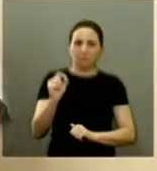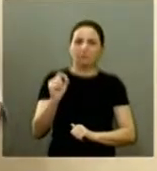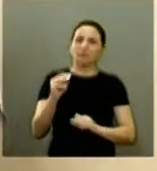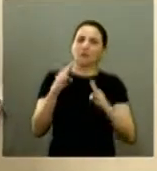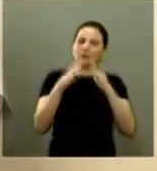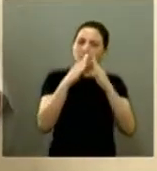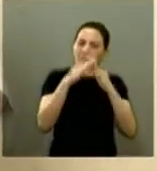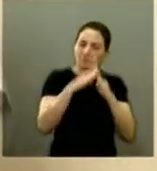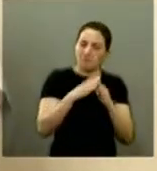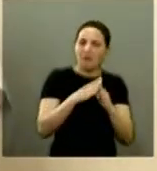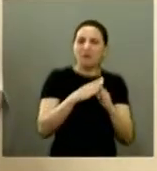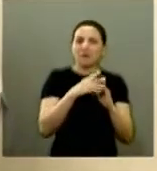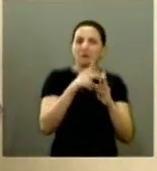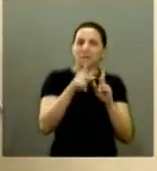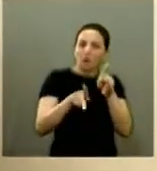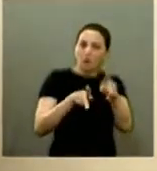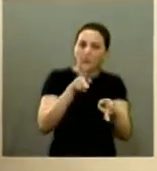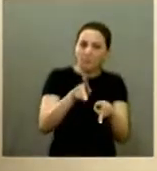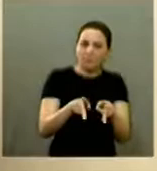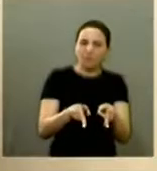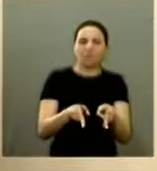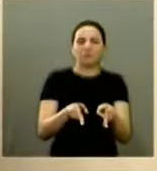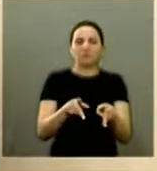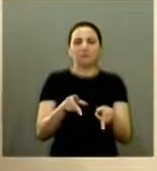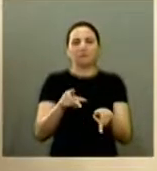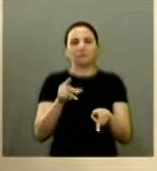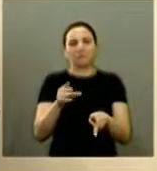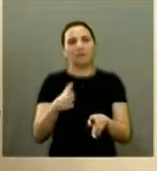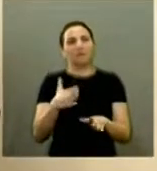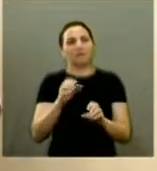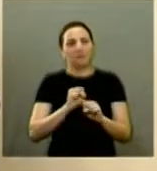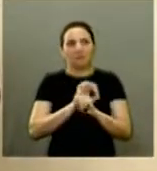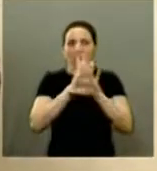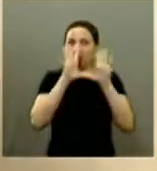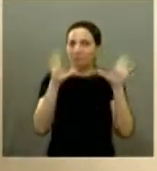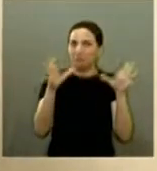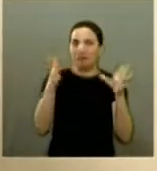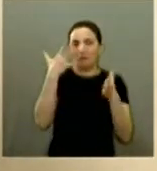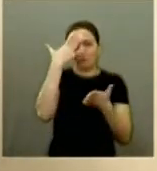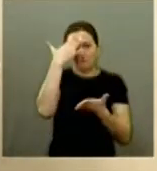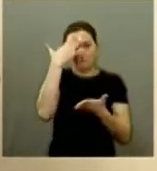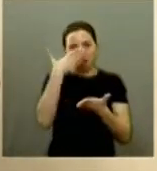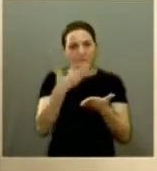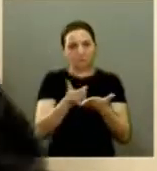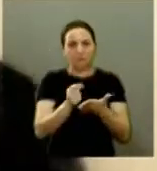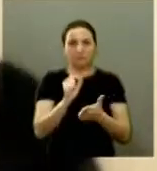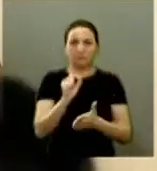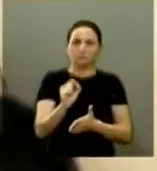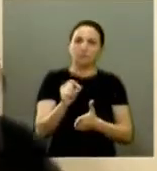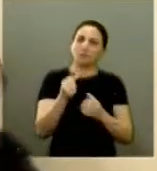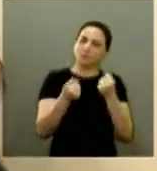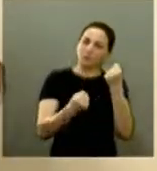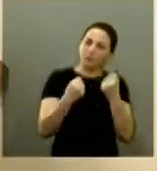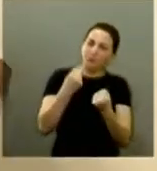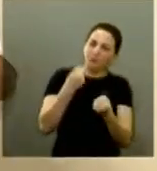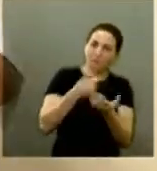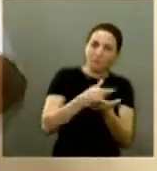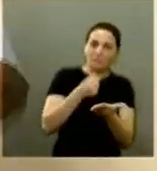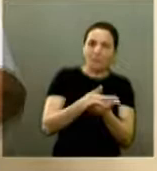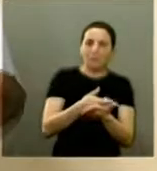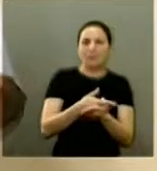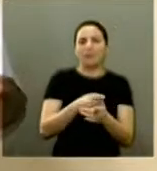populares isso daí ninguém há de negar né é compra do seu carro eu concordo só que